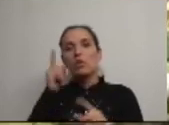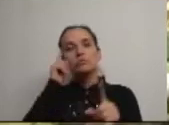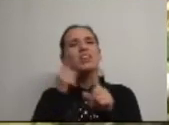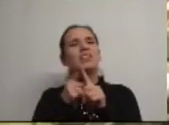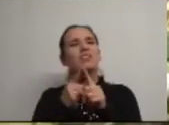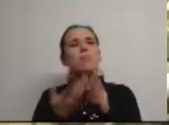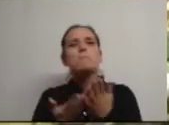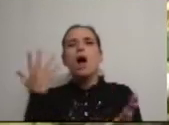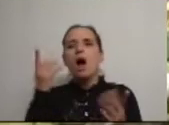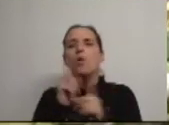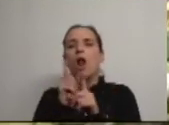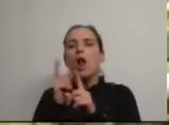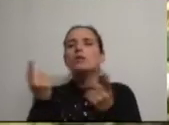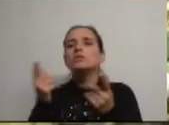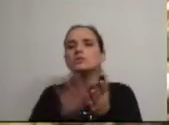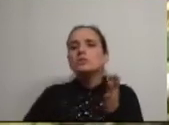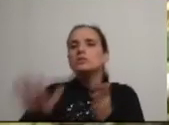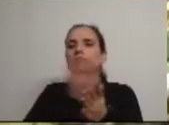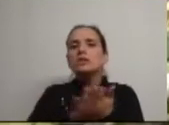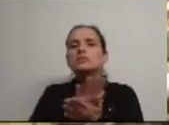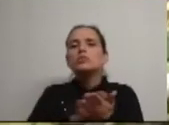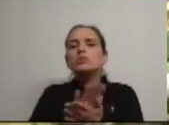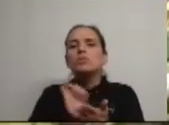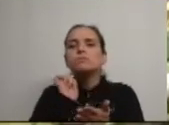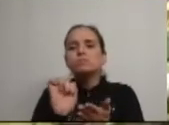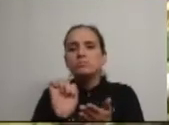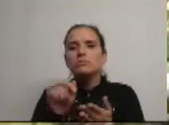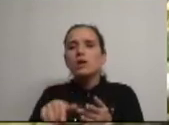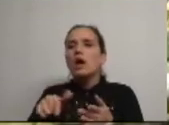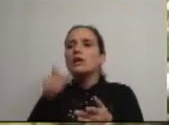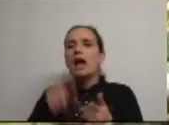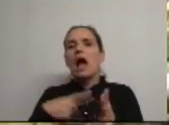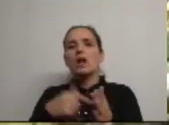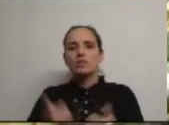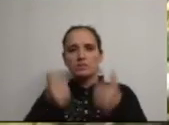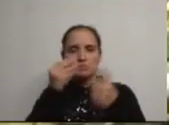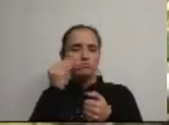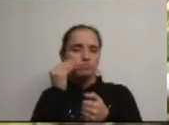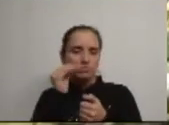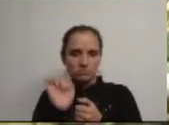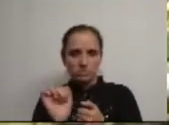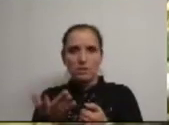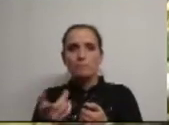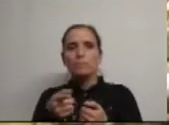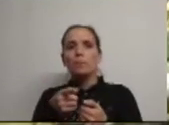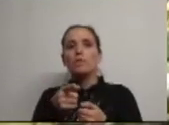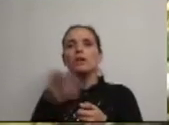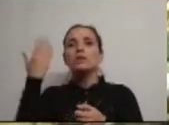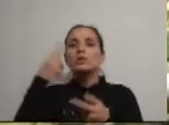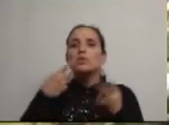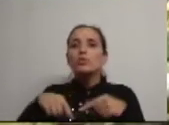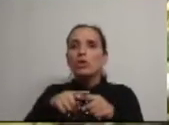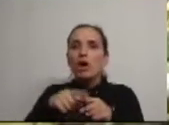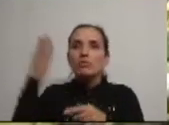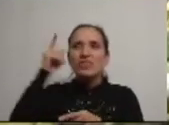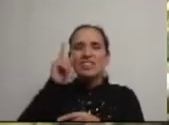exclusivamente a debater o Estado do Conselho, conforme prevê o número 2 do artigo 16. Em reunião de líderes municipais realizado no dia 7